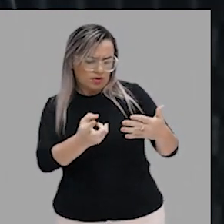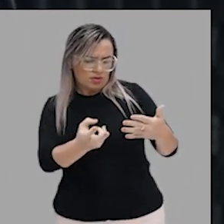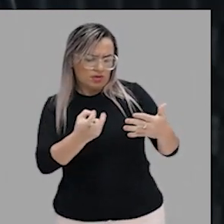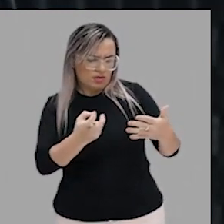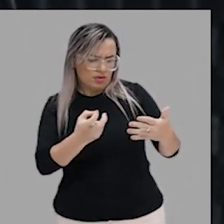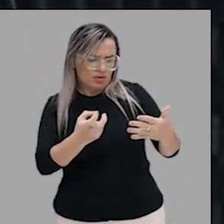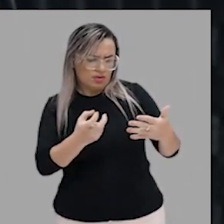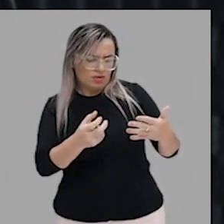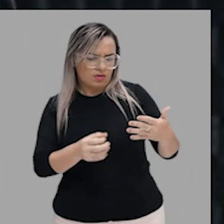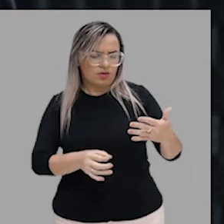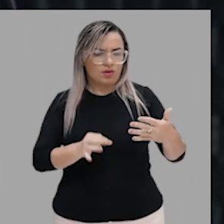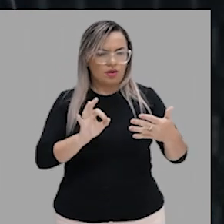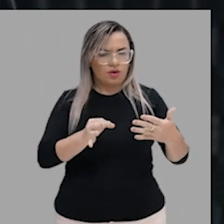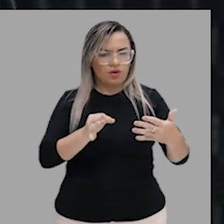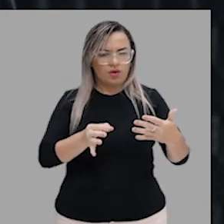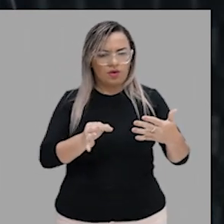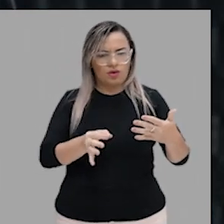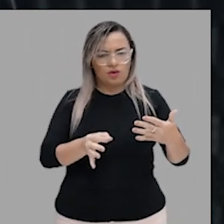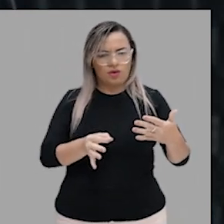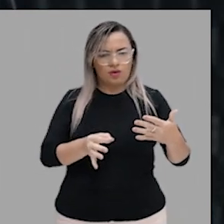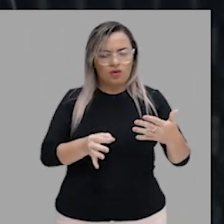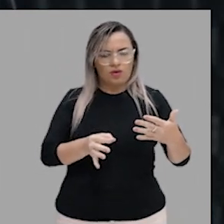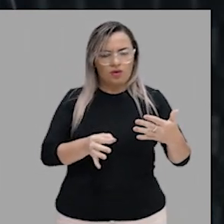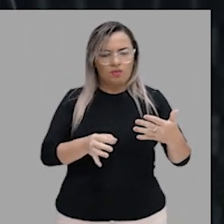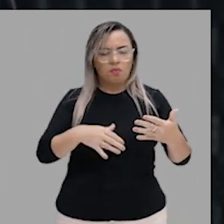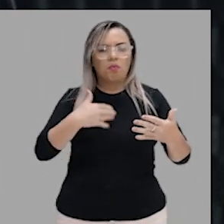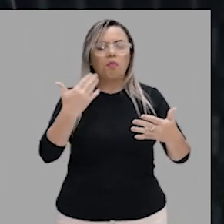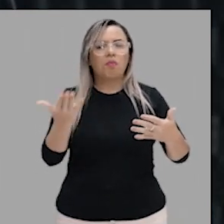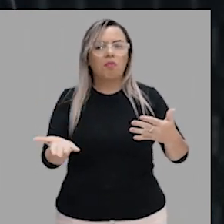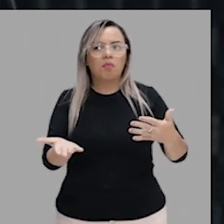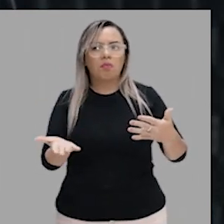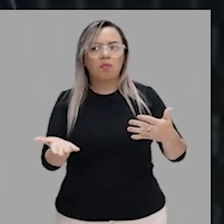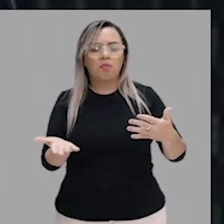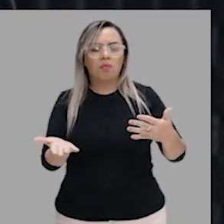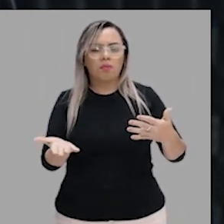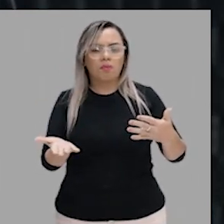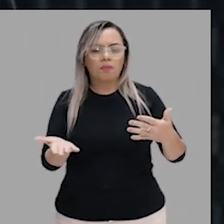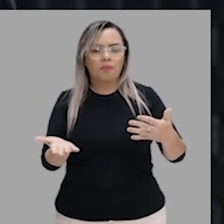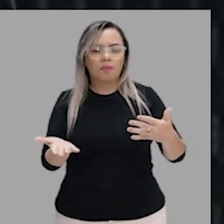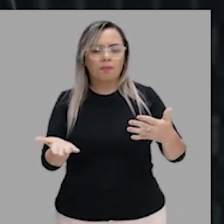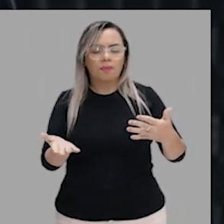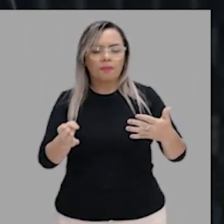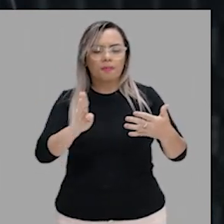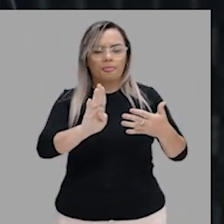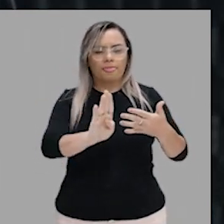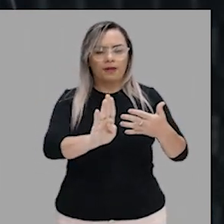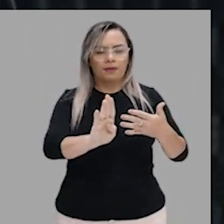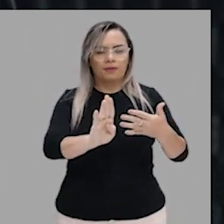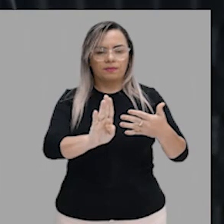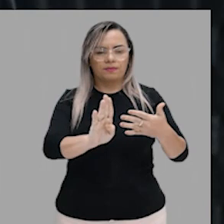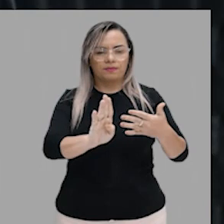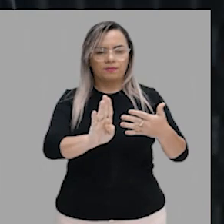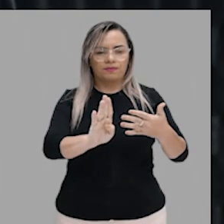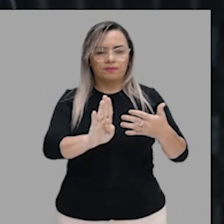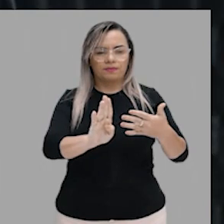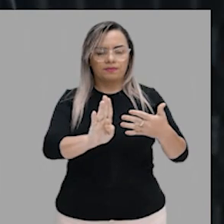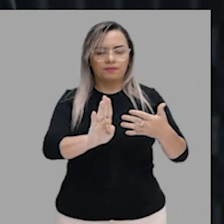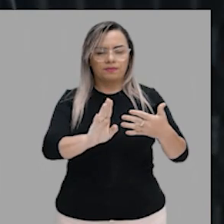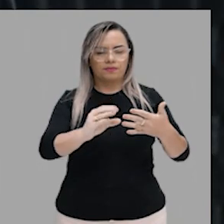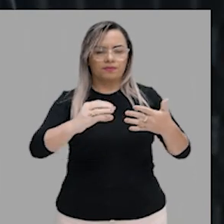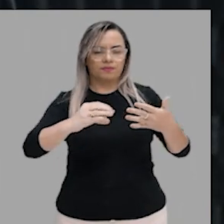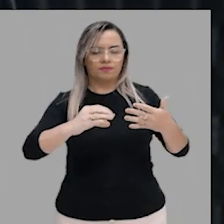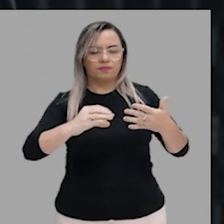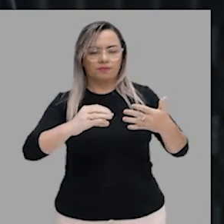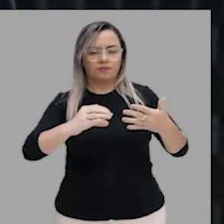correta? Letra A, 1 e 2. 2 e 4, esta e esta. B, 1, 3 e 4. 1, 3 e 4.